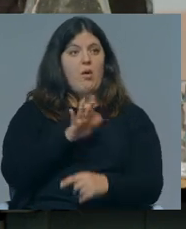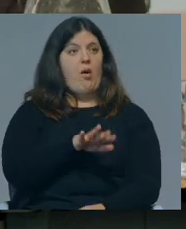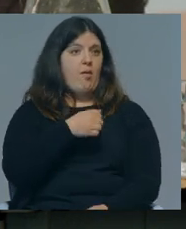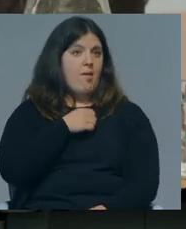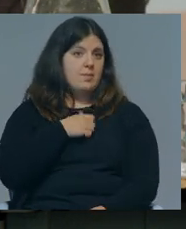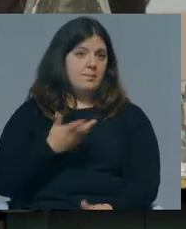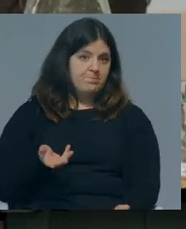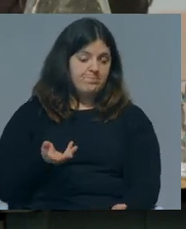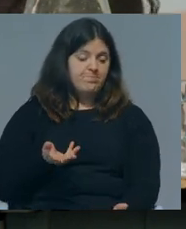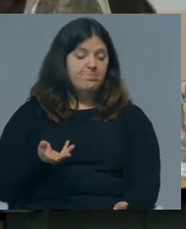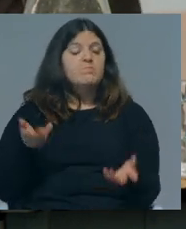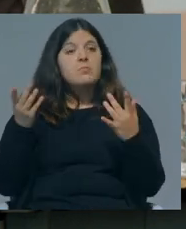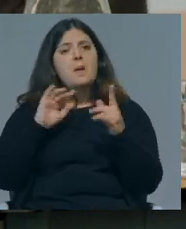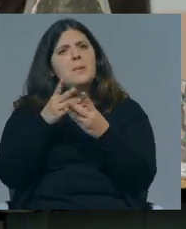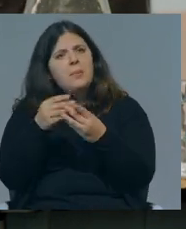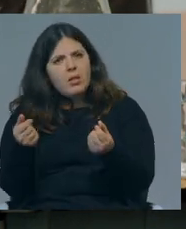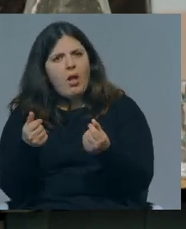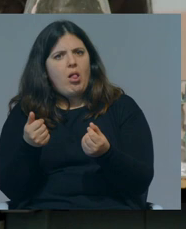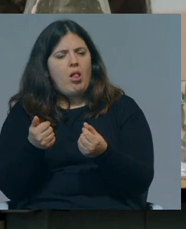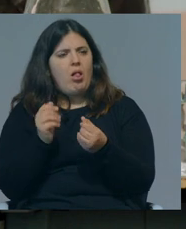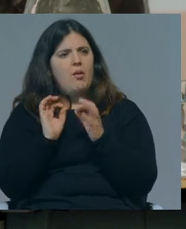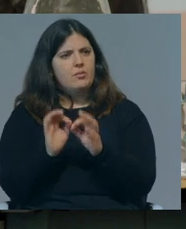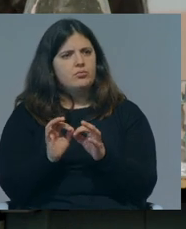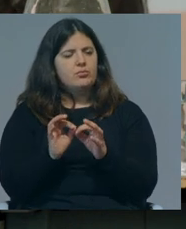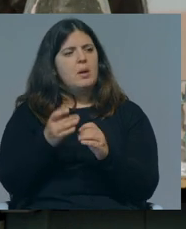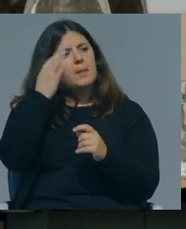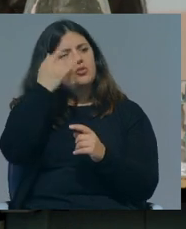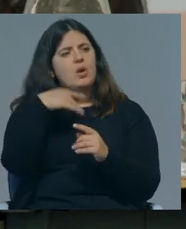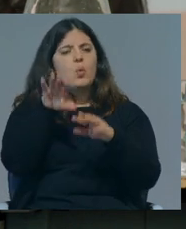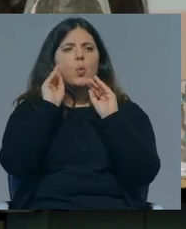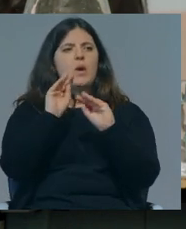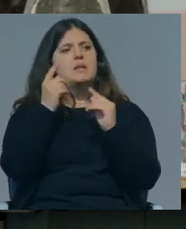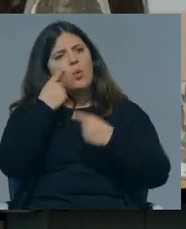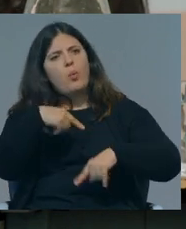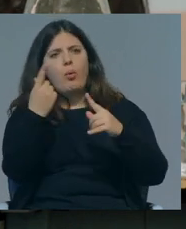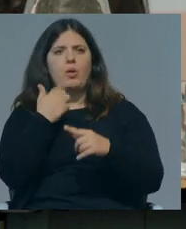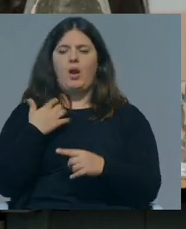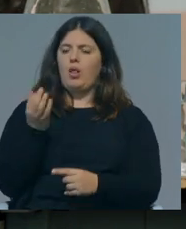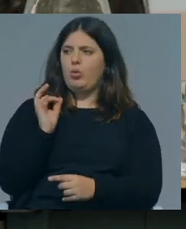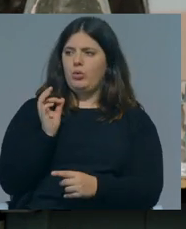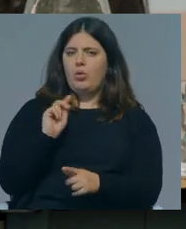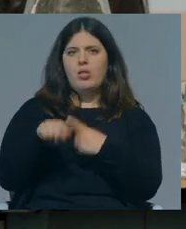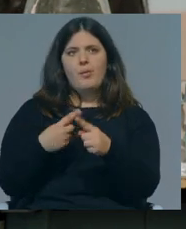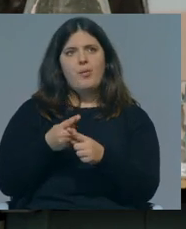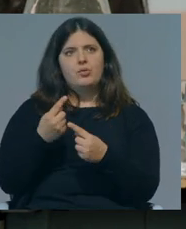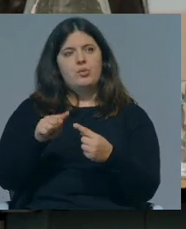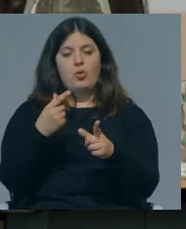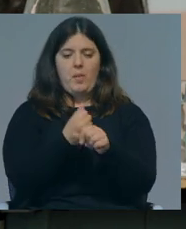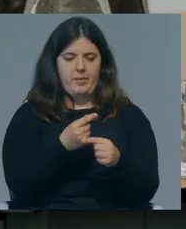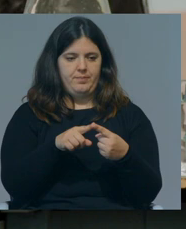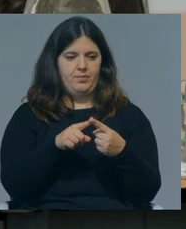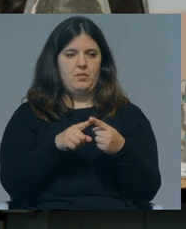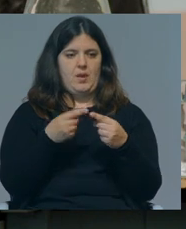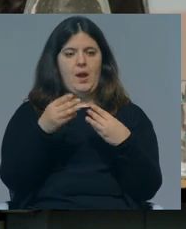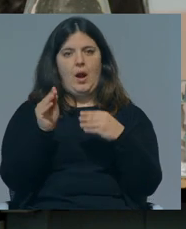casa, não é? Mas não só materiais, quer dizer, imaginarmos um ensino público gratuito e depois temos de andar a comprar